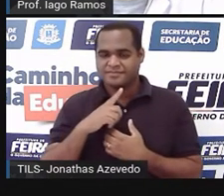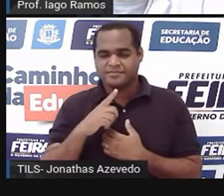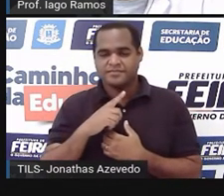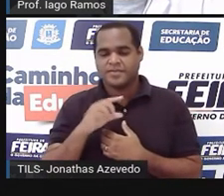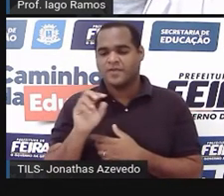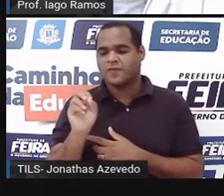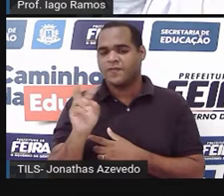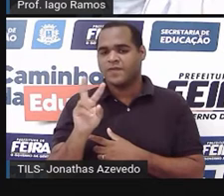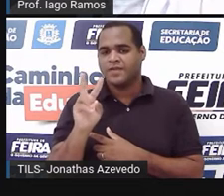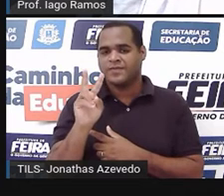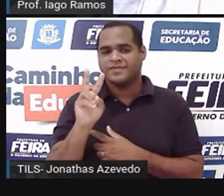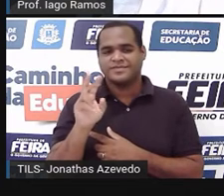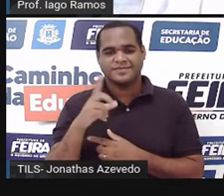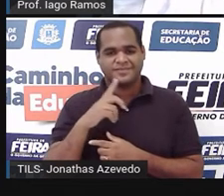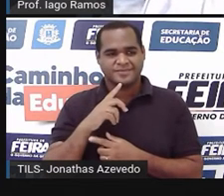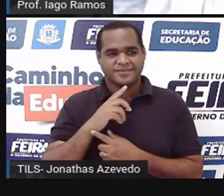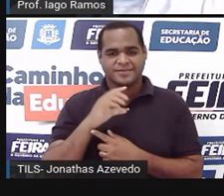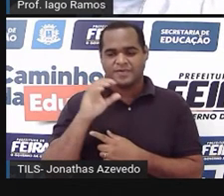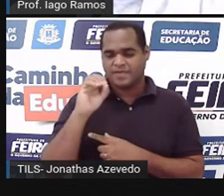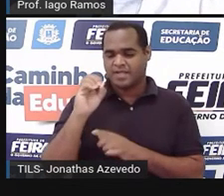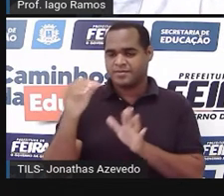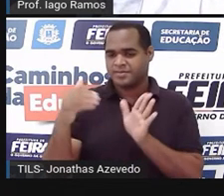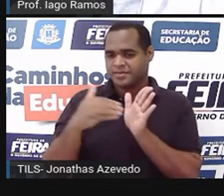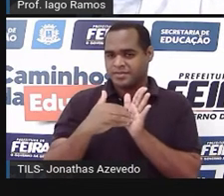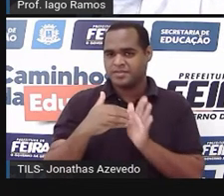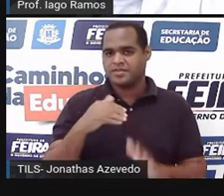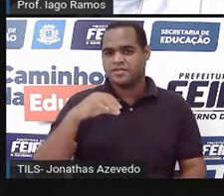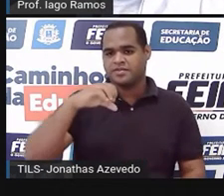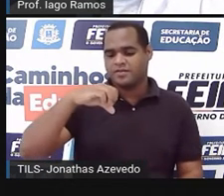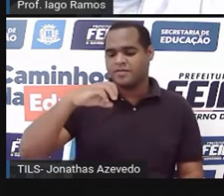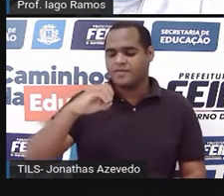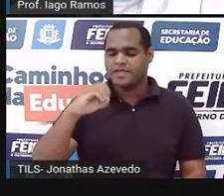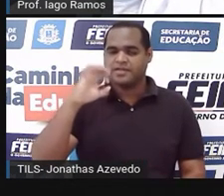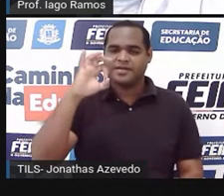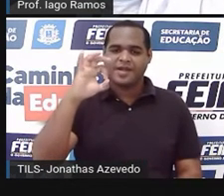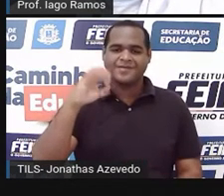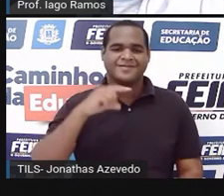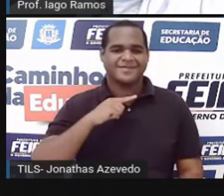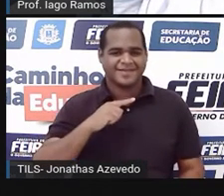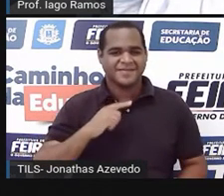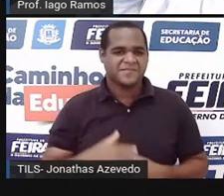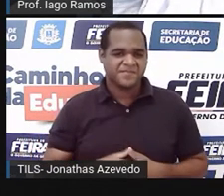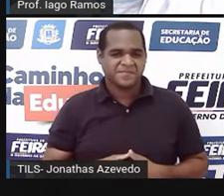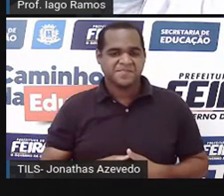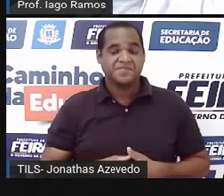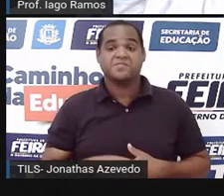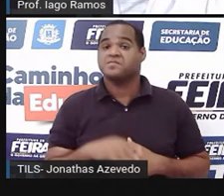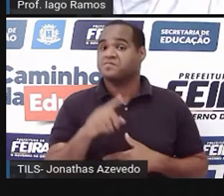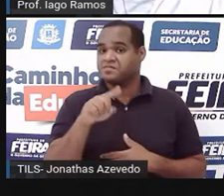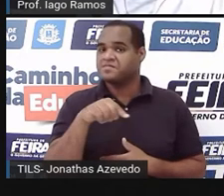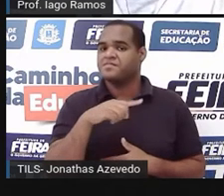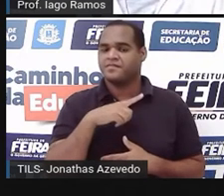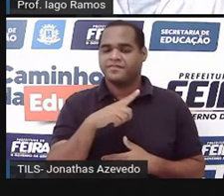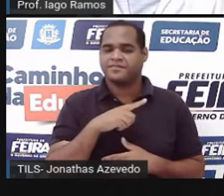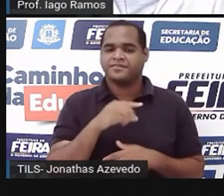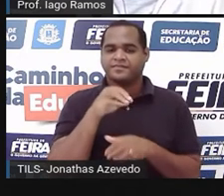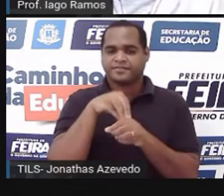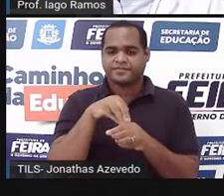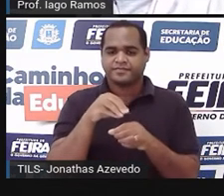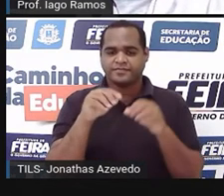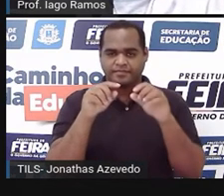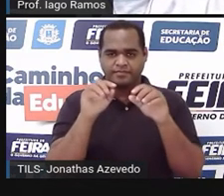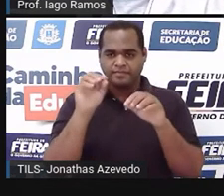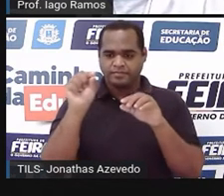valores entre 0 graus e 90 graus. Veja que nesse triângulo os três ângulos